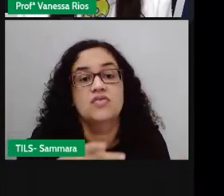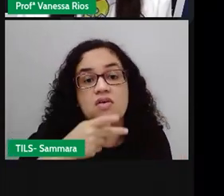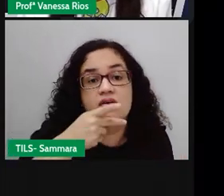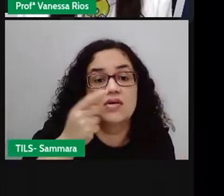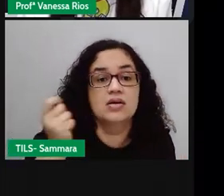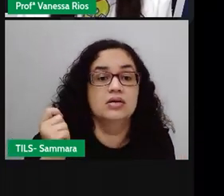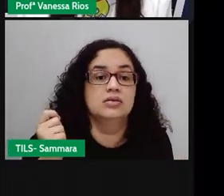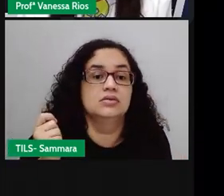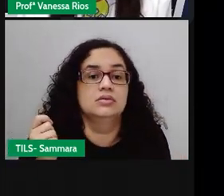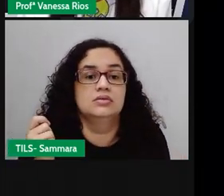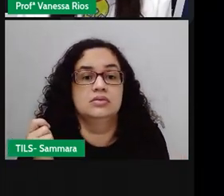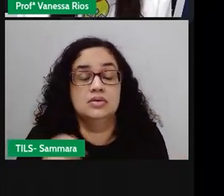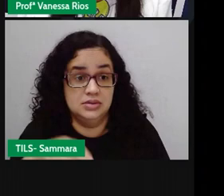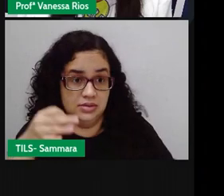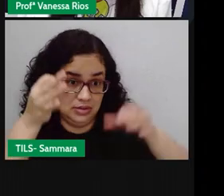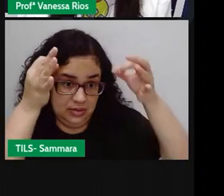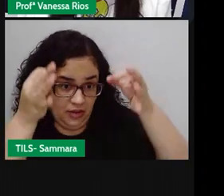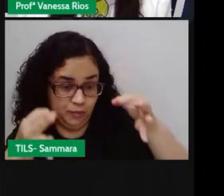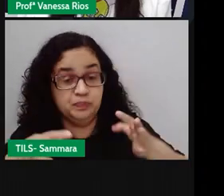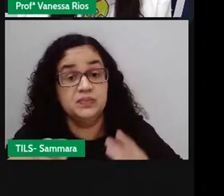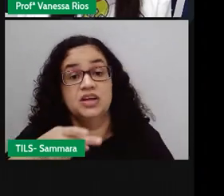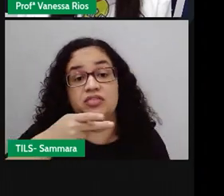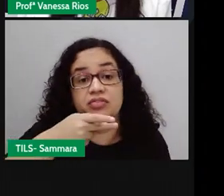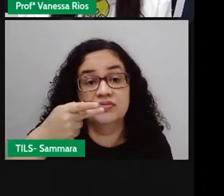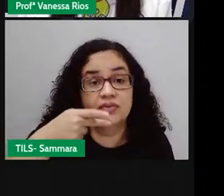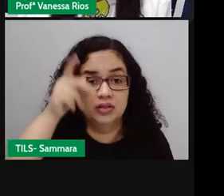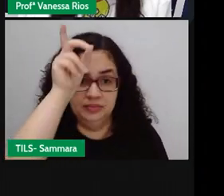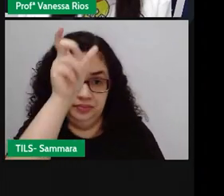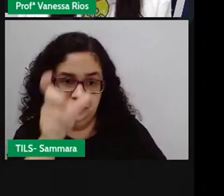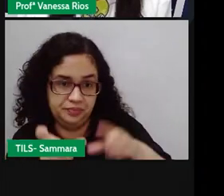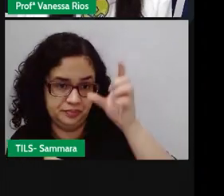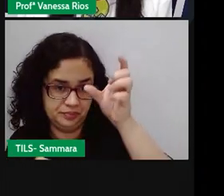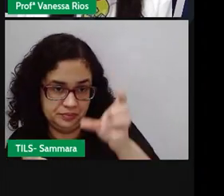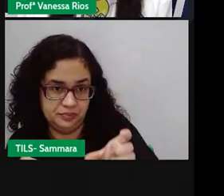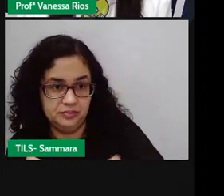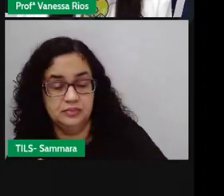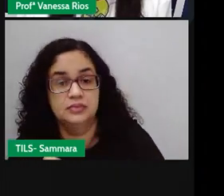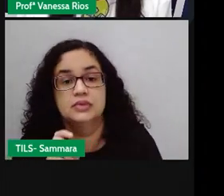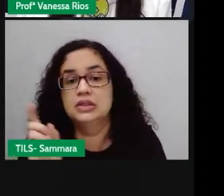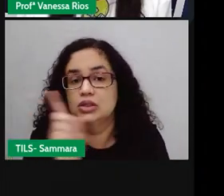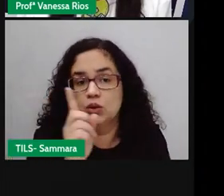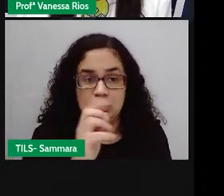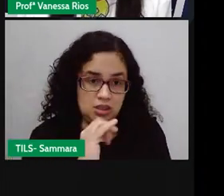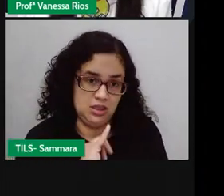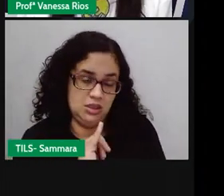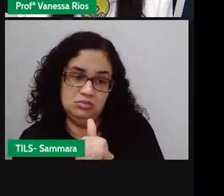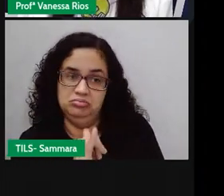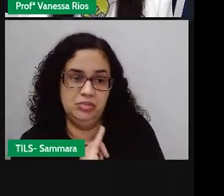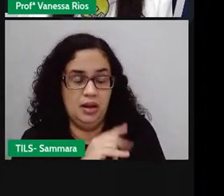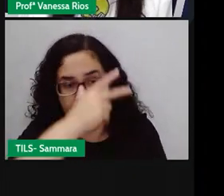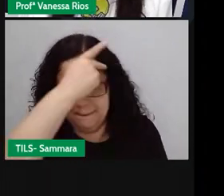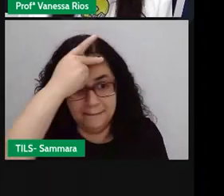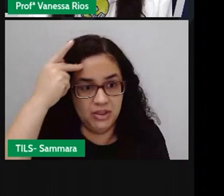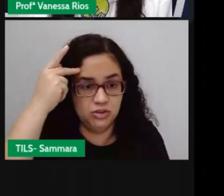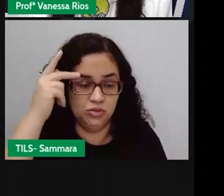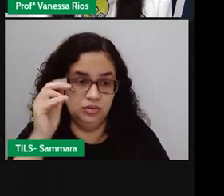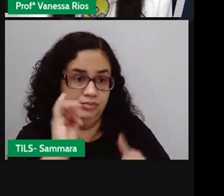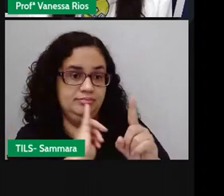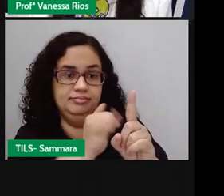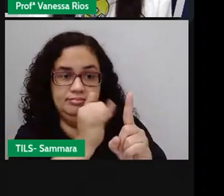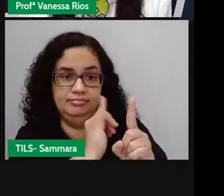transcrição exata da fala das personagens, sem participação do narrador.